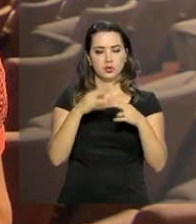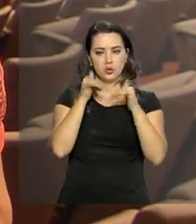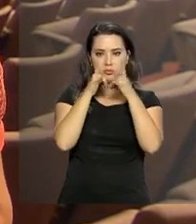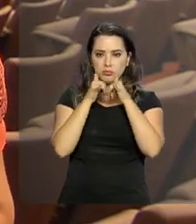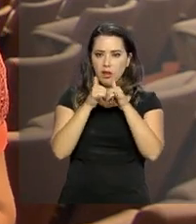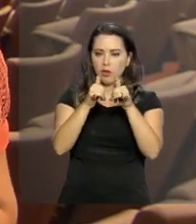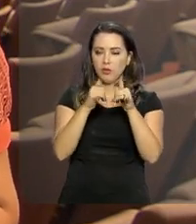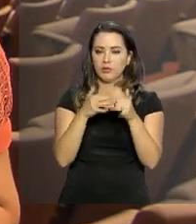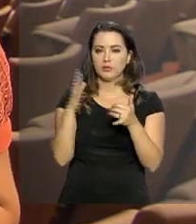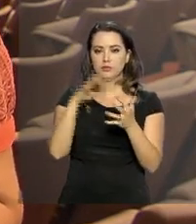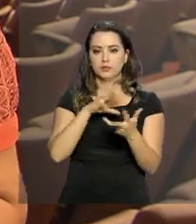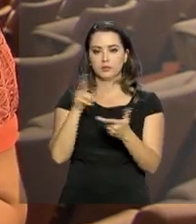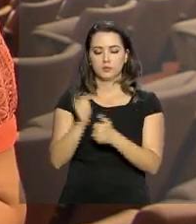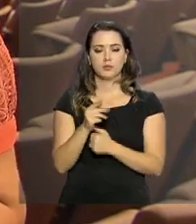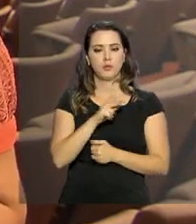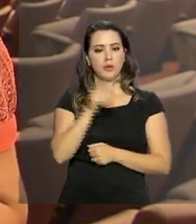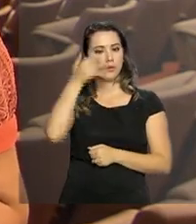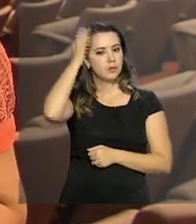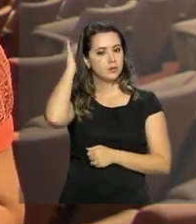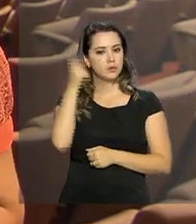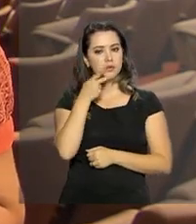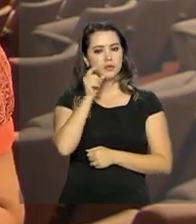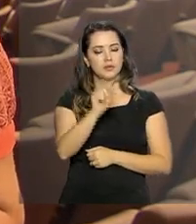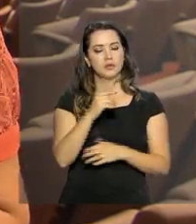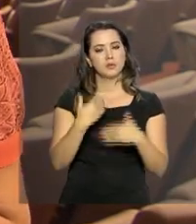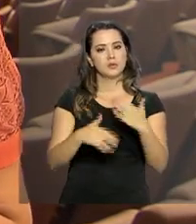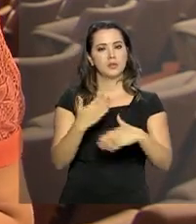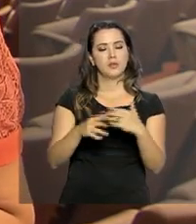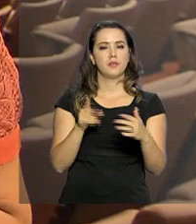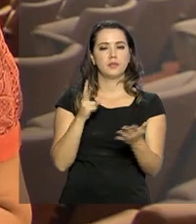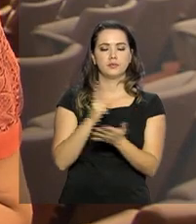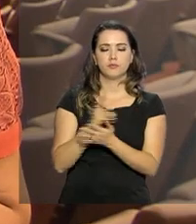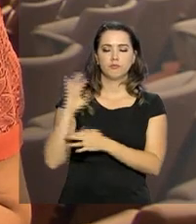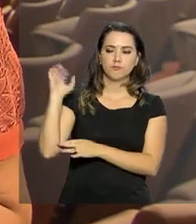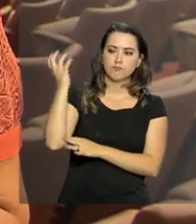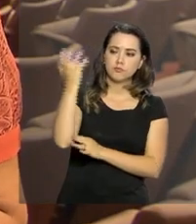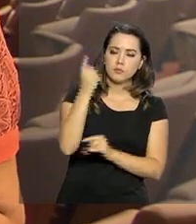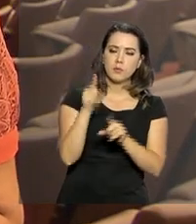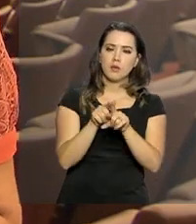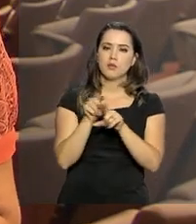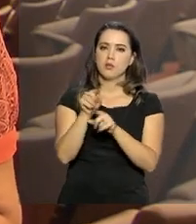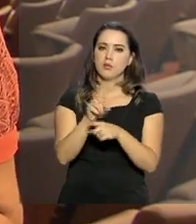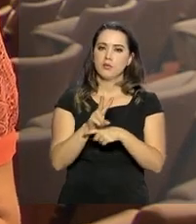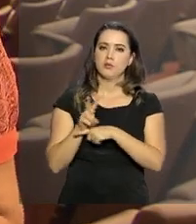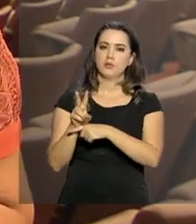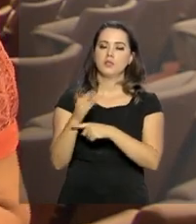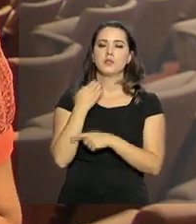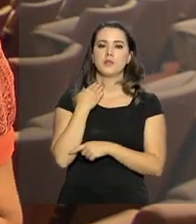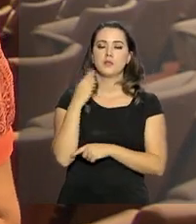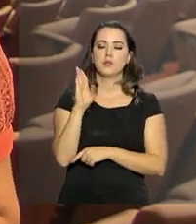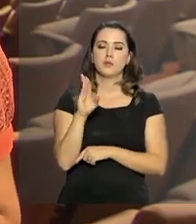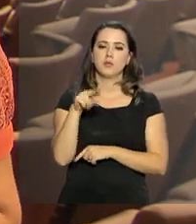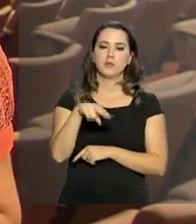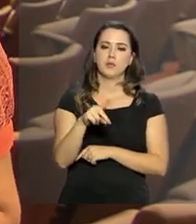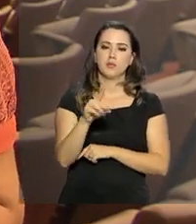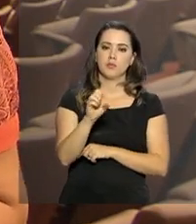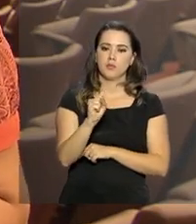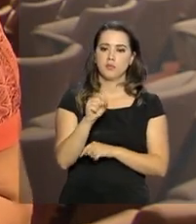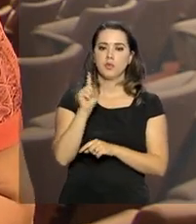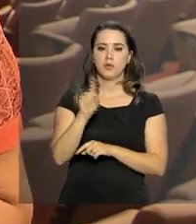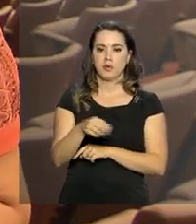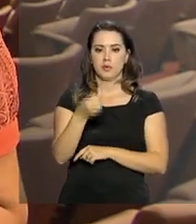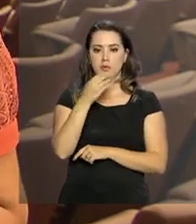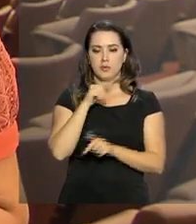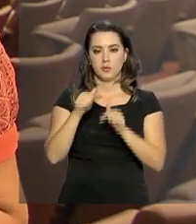O presidente Michel Temer destacou que, além dos avanços ambientais, os financiamentos do BNDES atendem